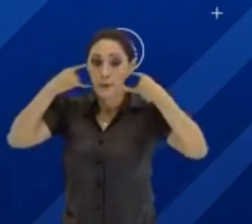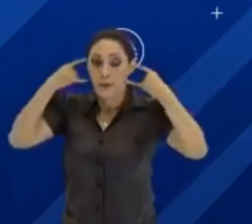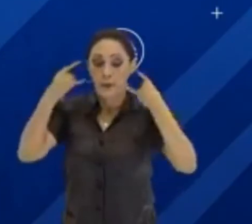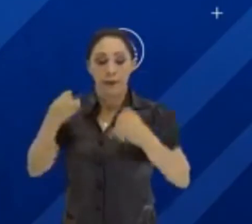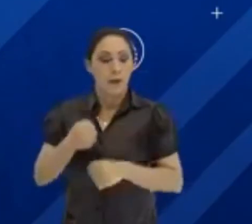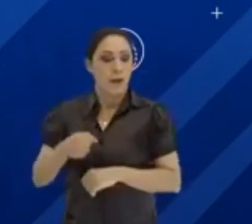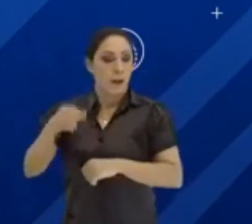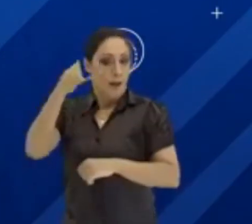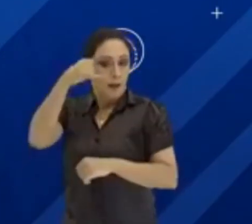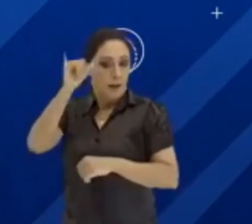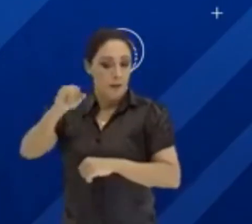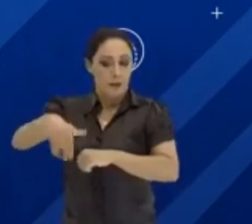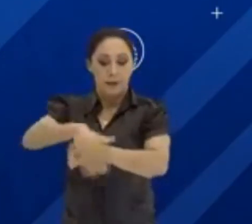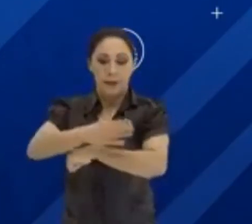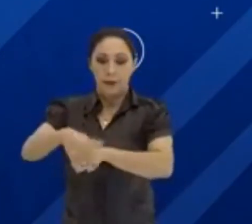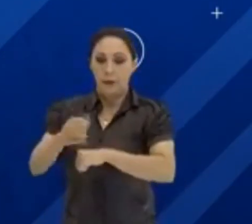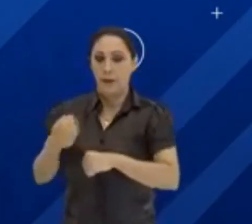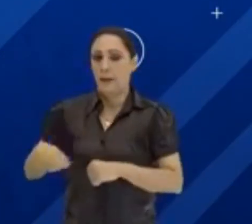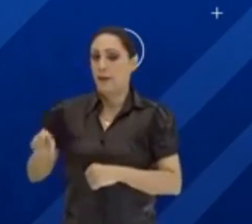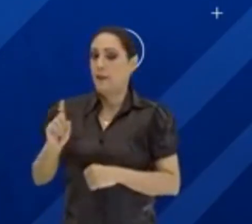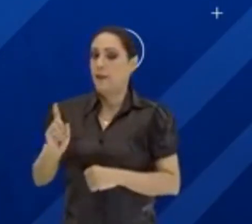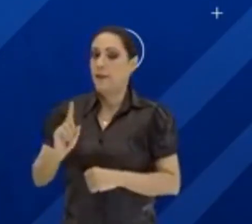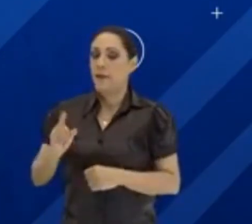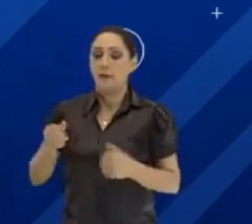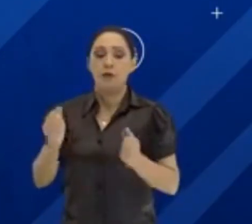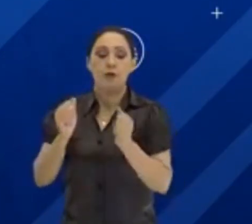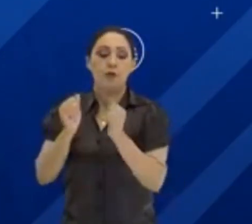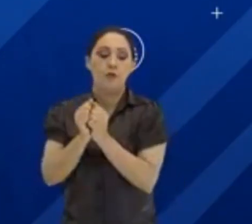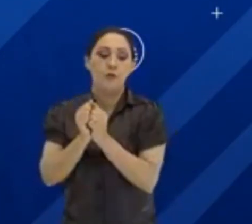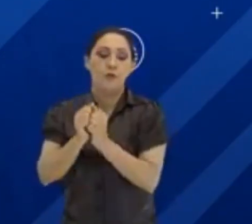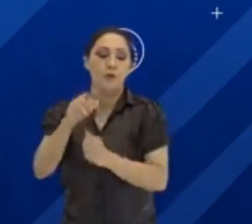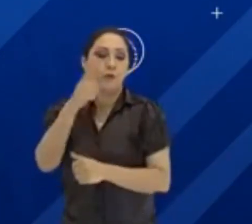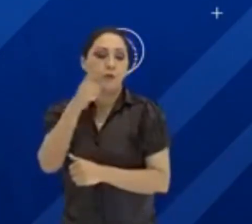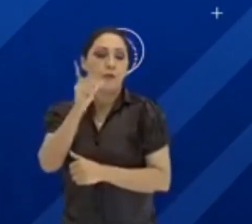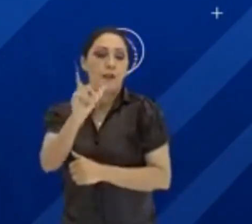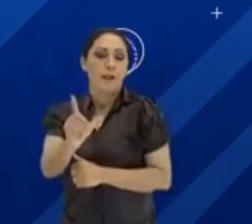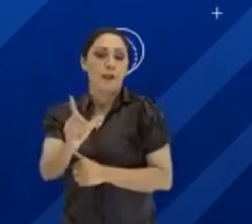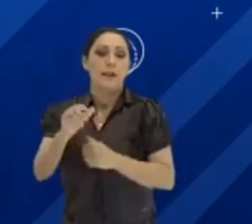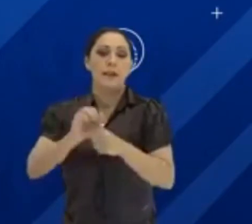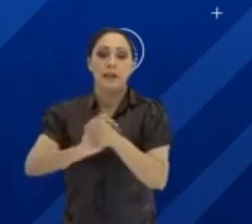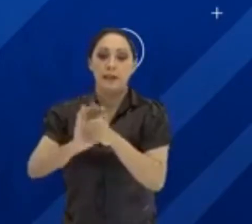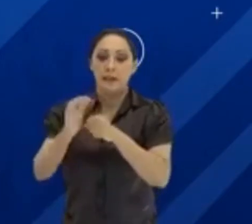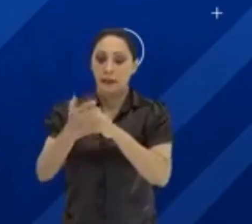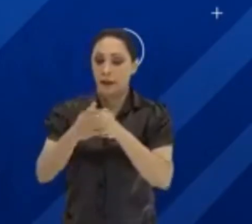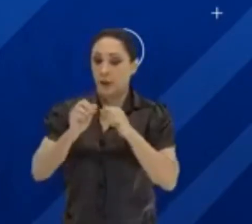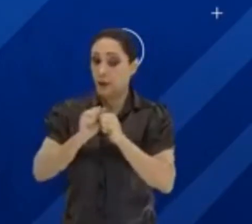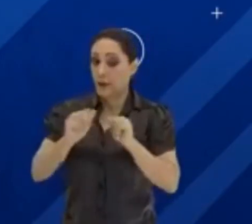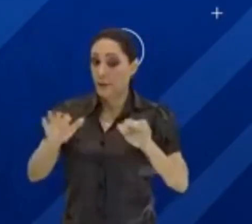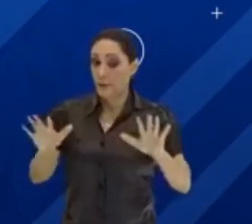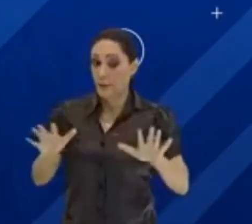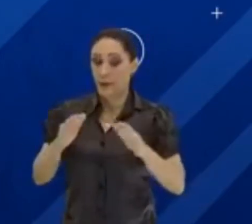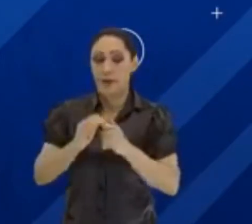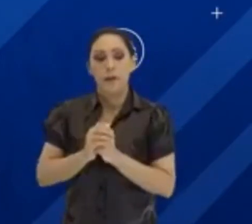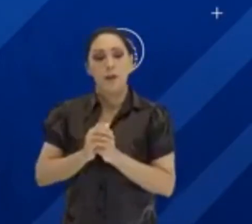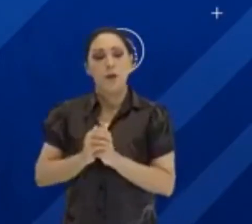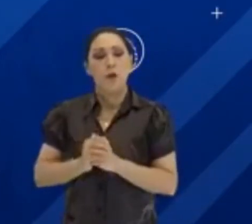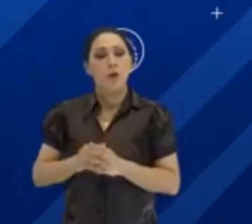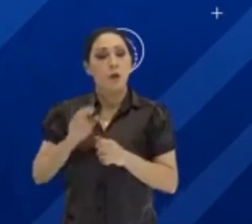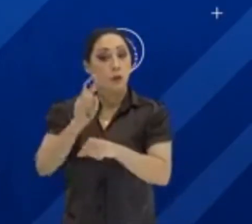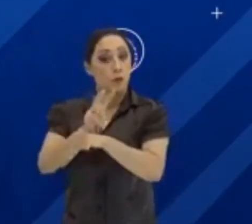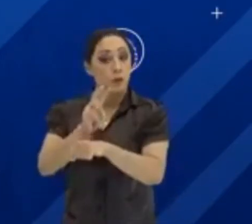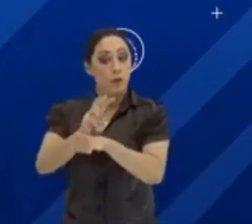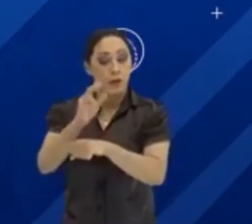sair de casa sem necessidade. Juntos iremos superar essa pandemia. Cuide da sua saúde mental.